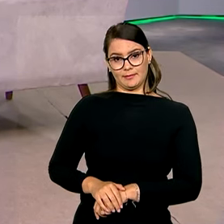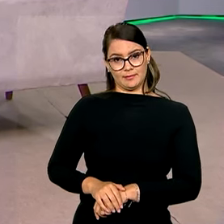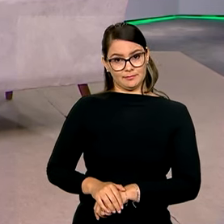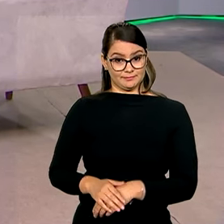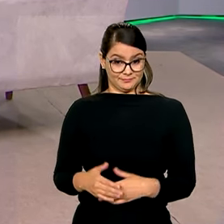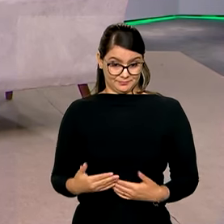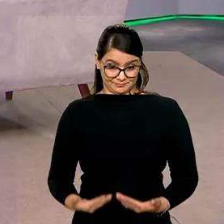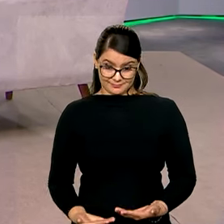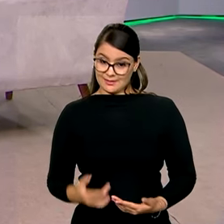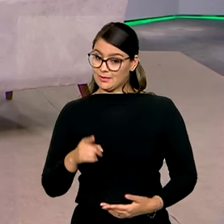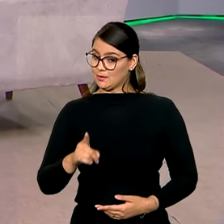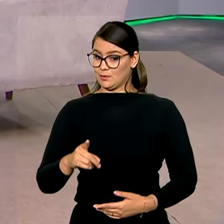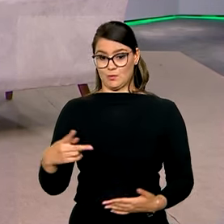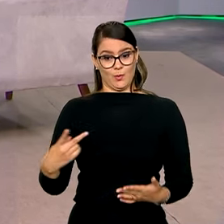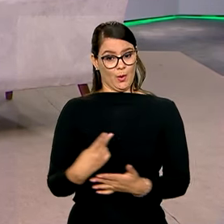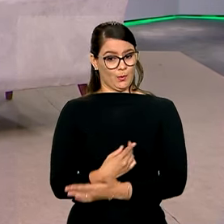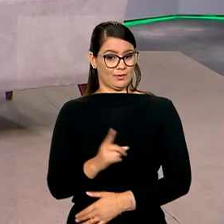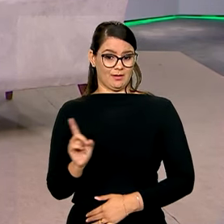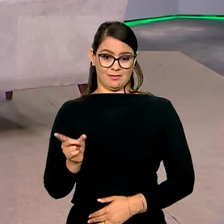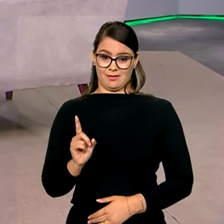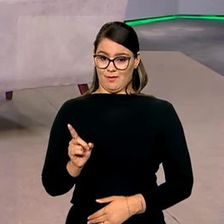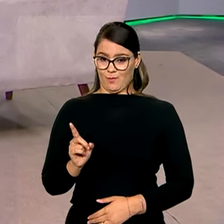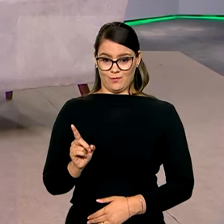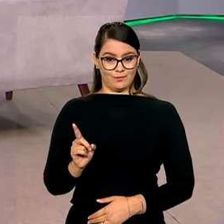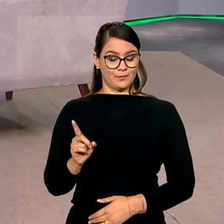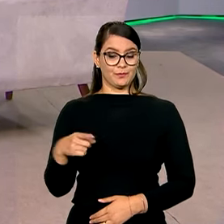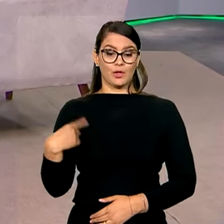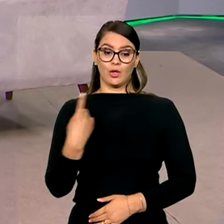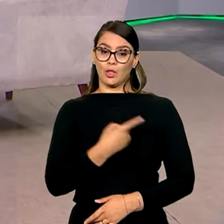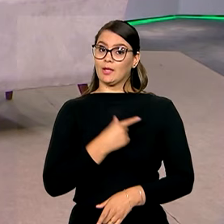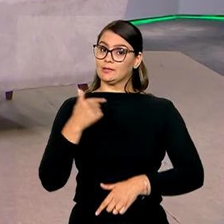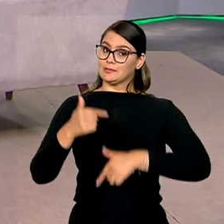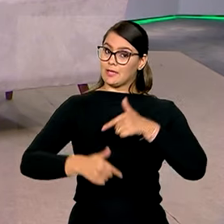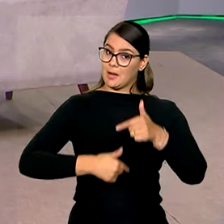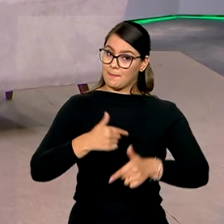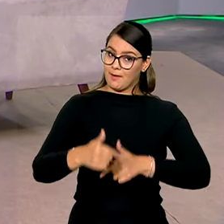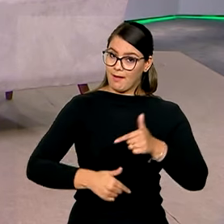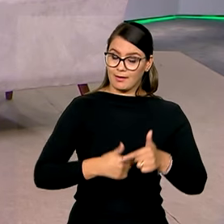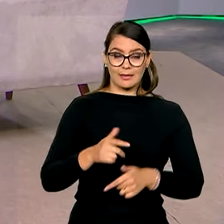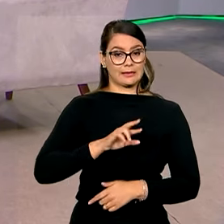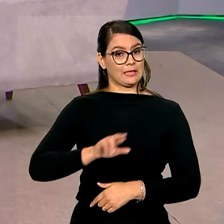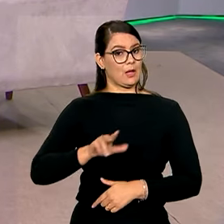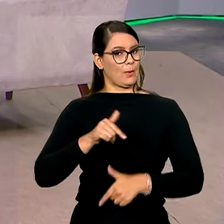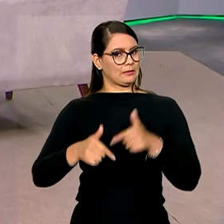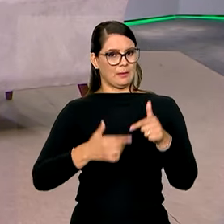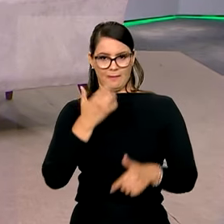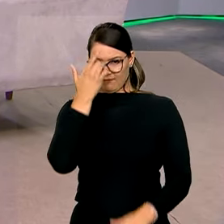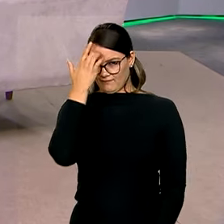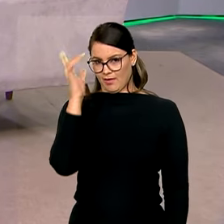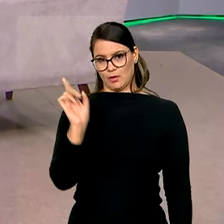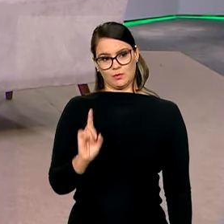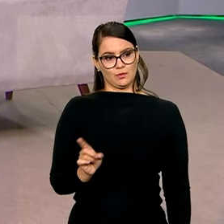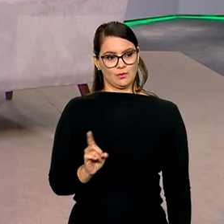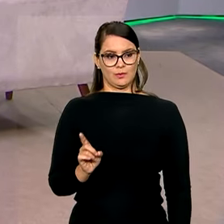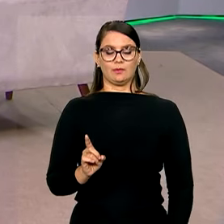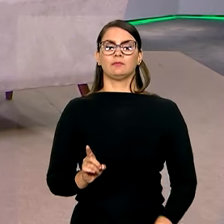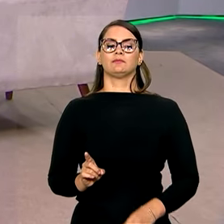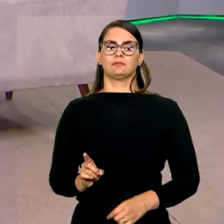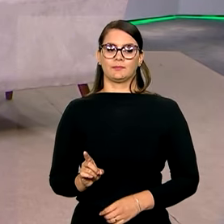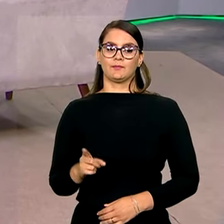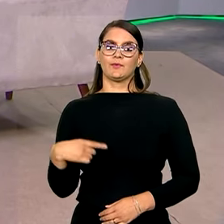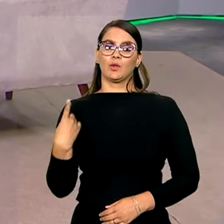indígena. E isso não acontece. Nós estamos agora nesse trabalho. Não é um trabalho fácil. Nós,